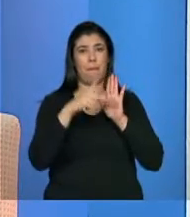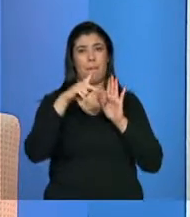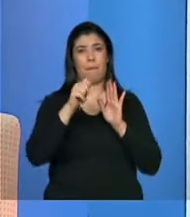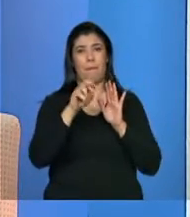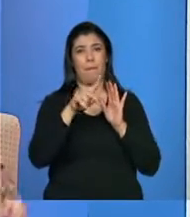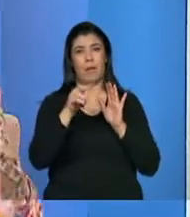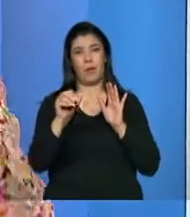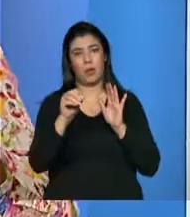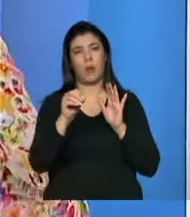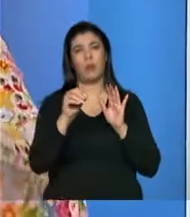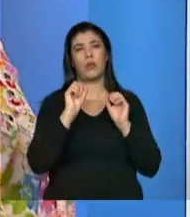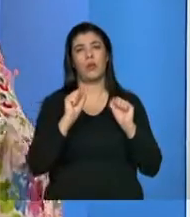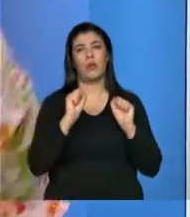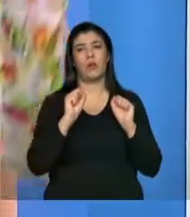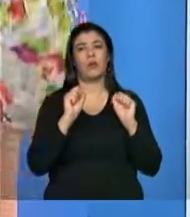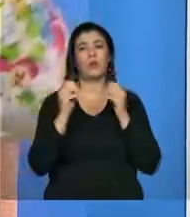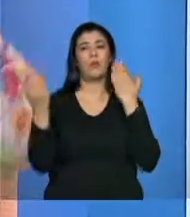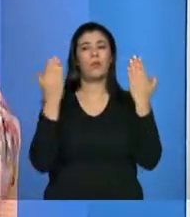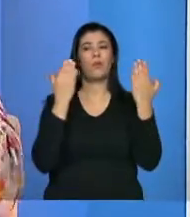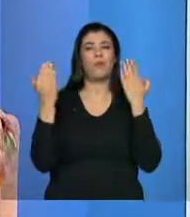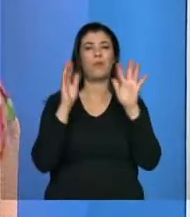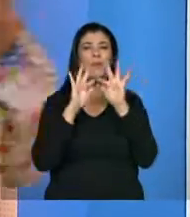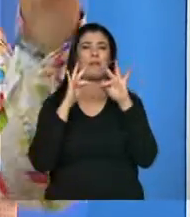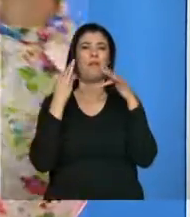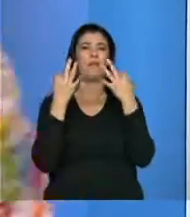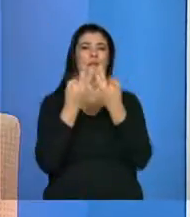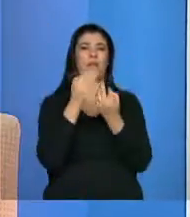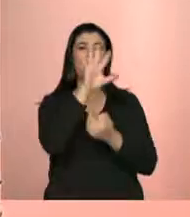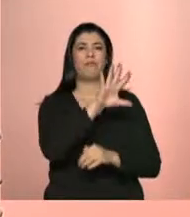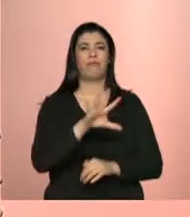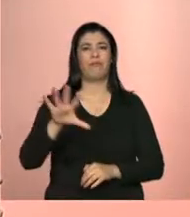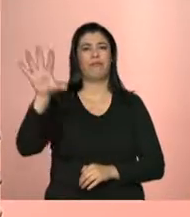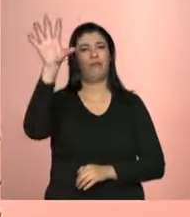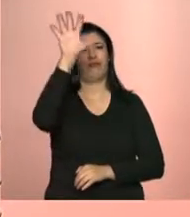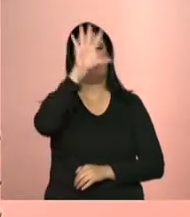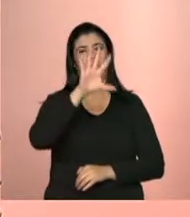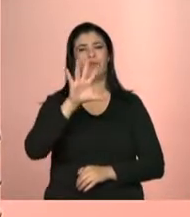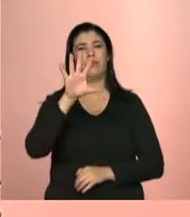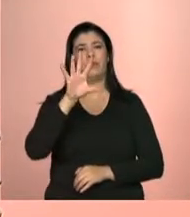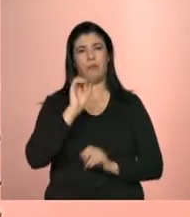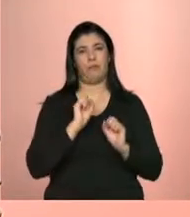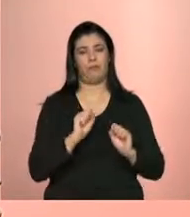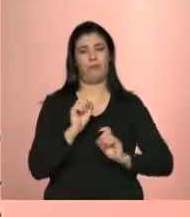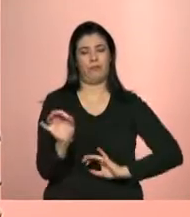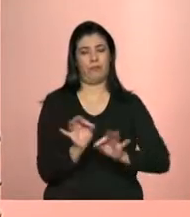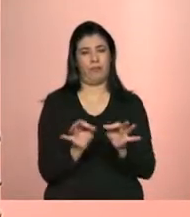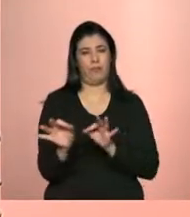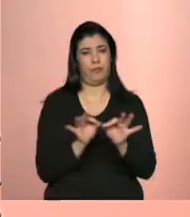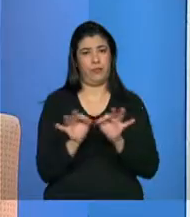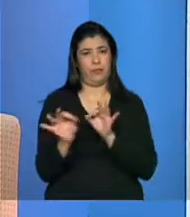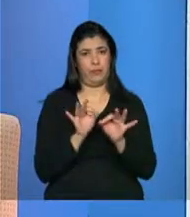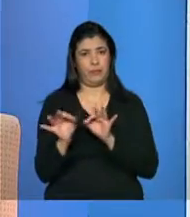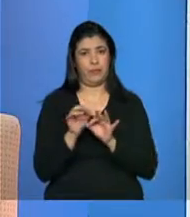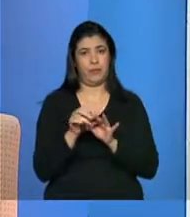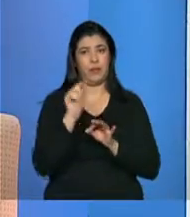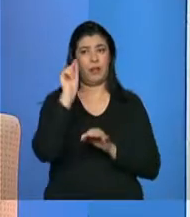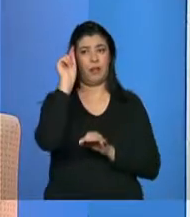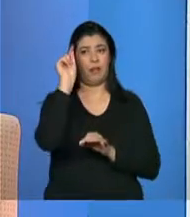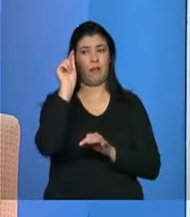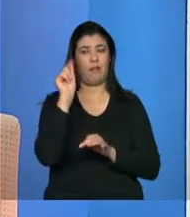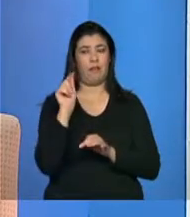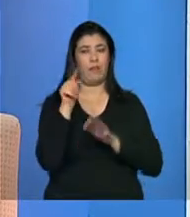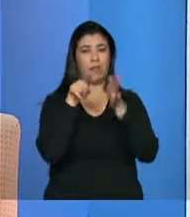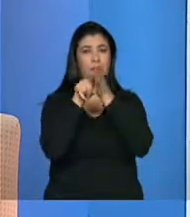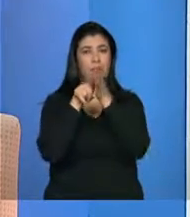entre si, para que os programas, em nível nacional, possam se organizar em cima dessas informações de uma